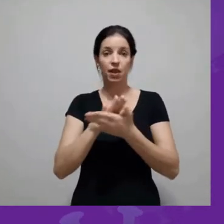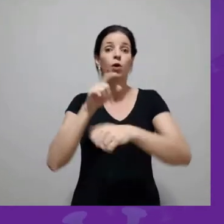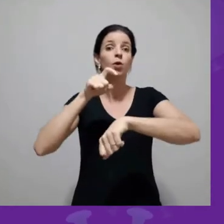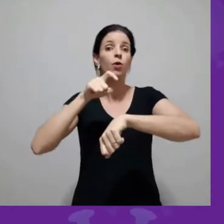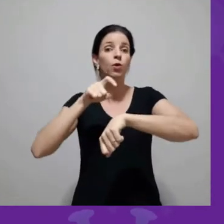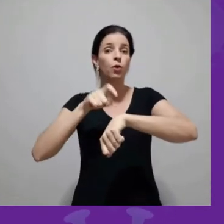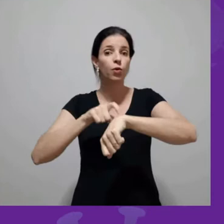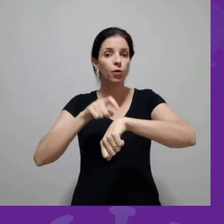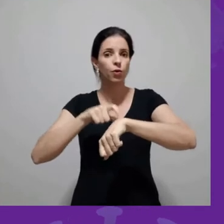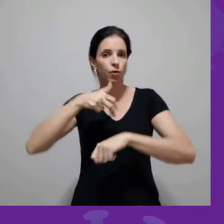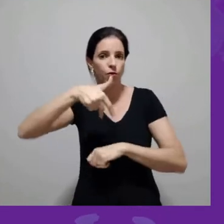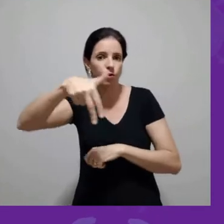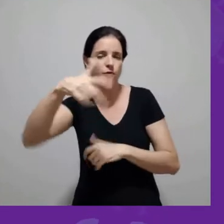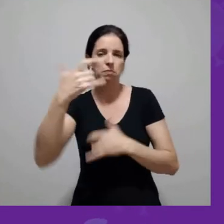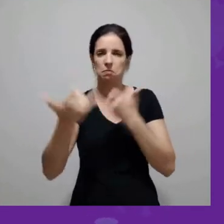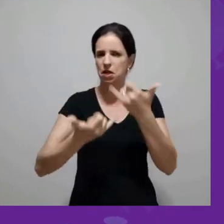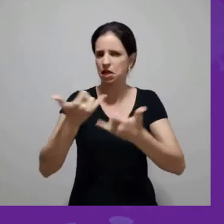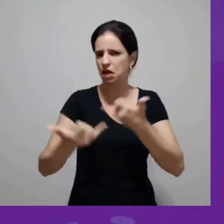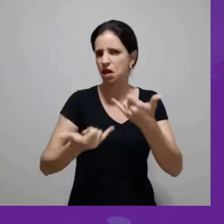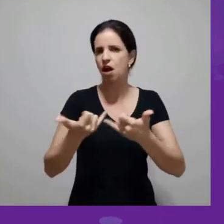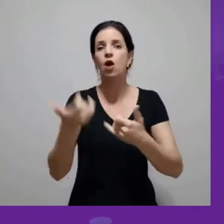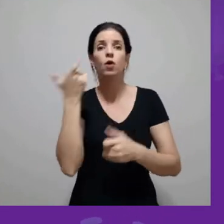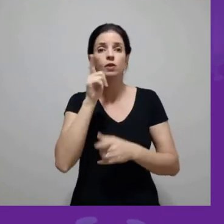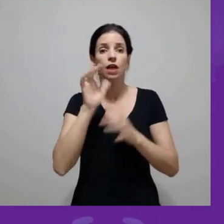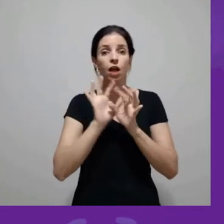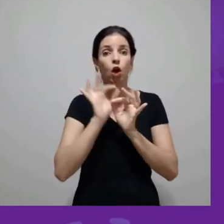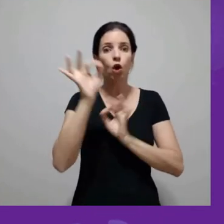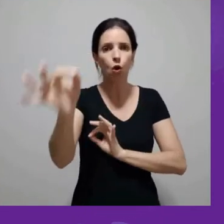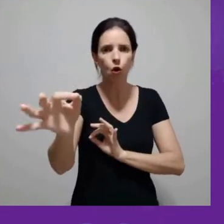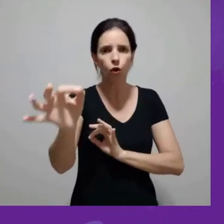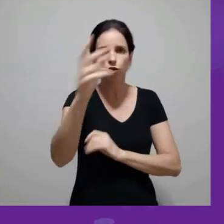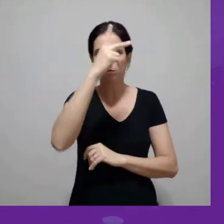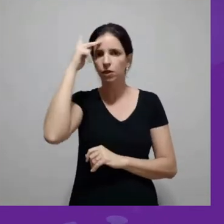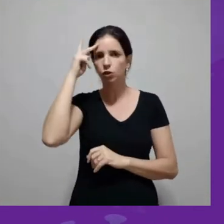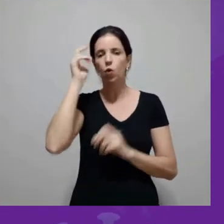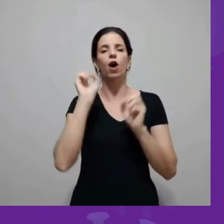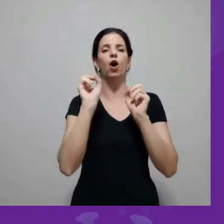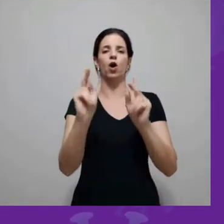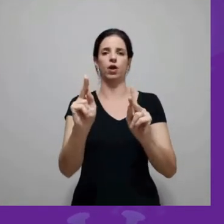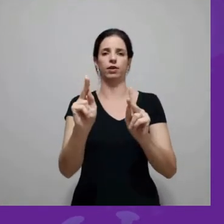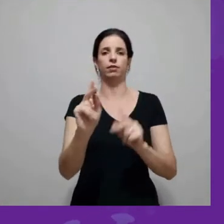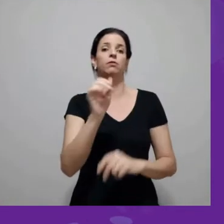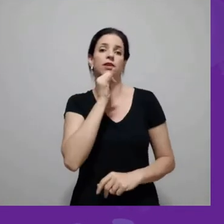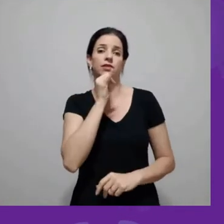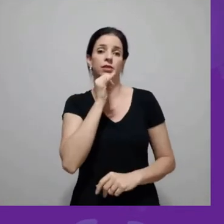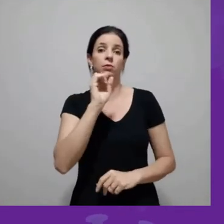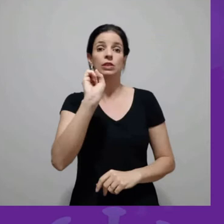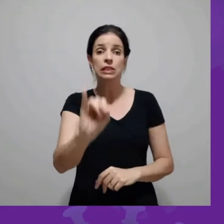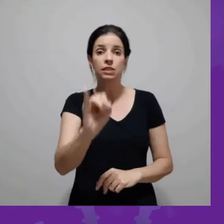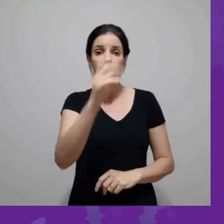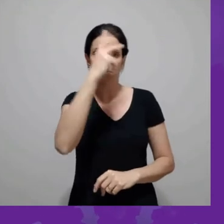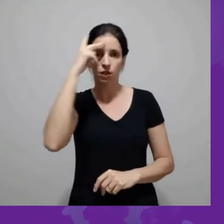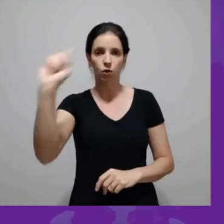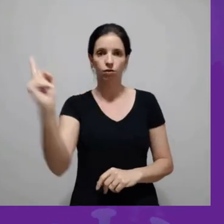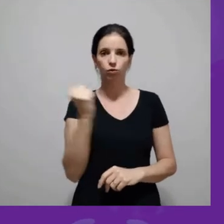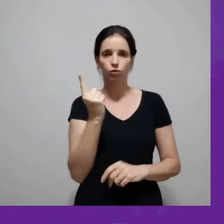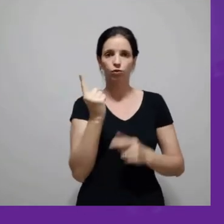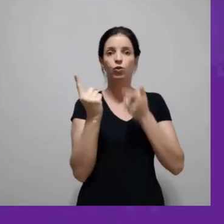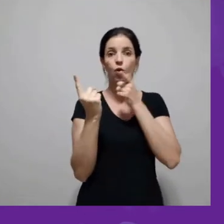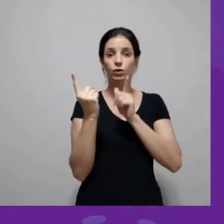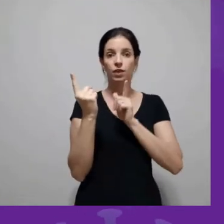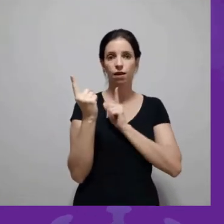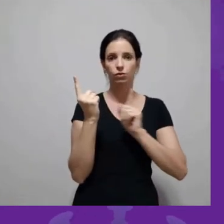for, ela ficar permanentemente longe de outras pessoas. Se vem uma pessoa se aproximando, ela procura se afastar.